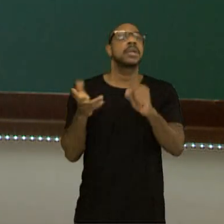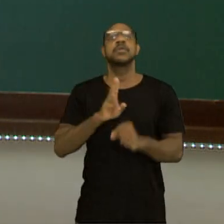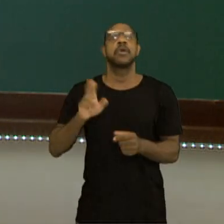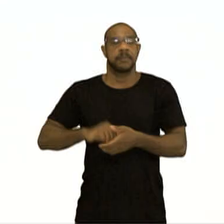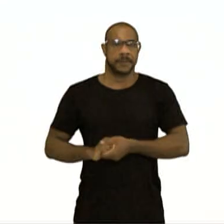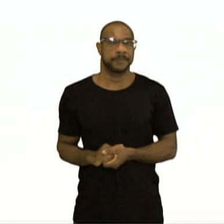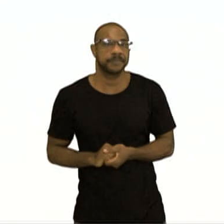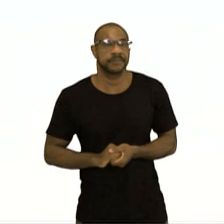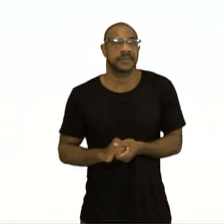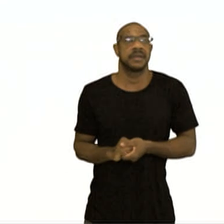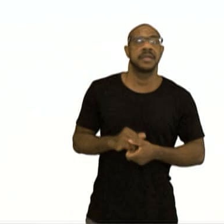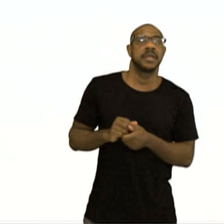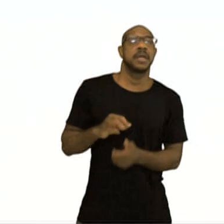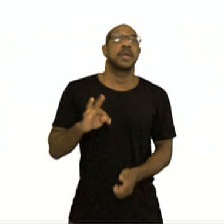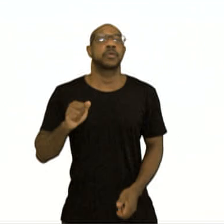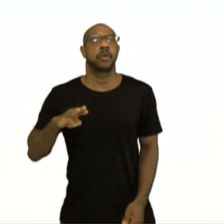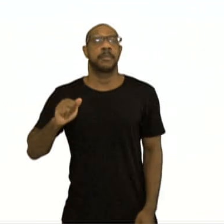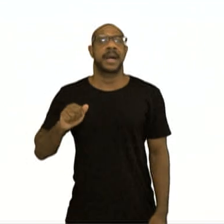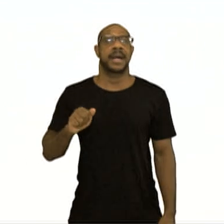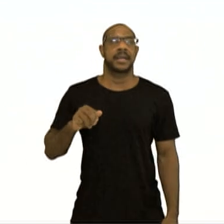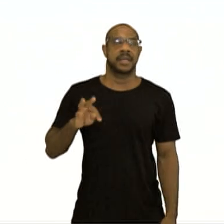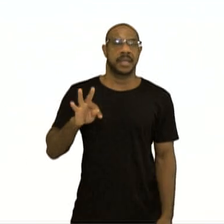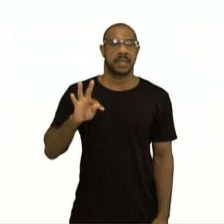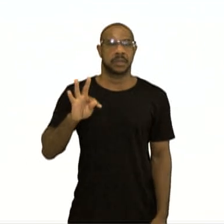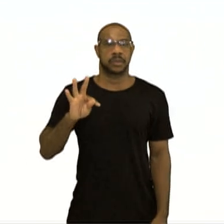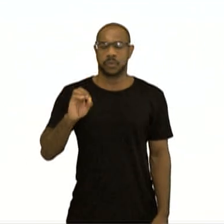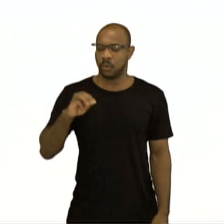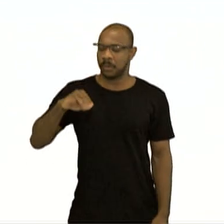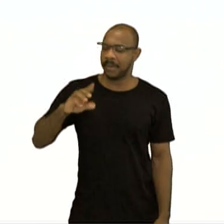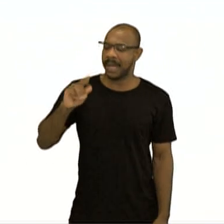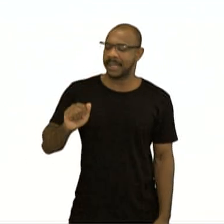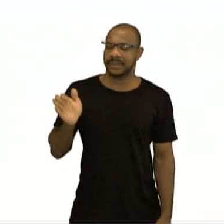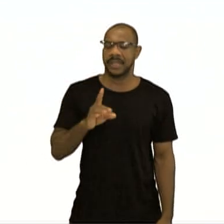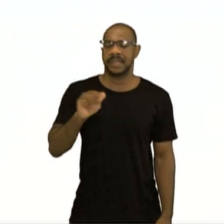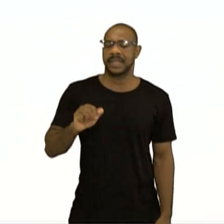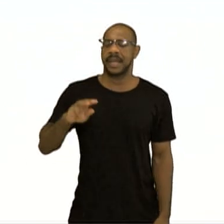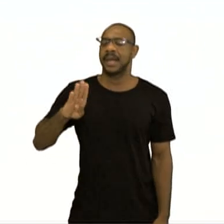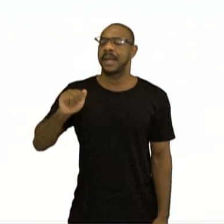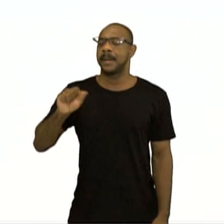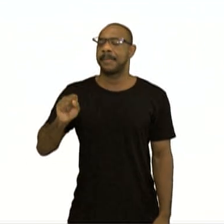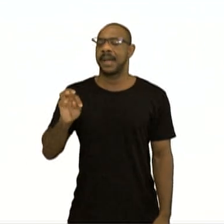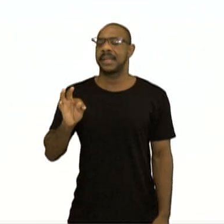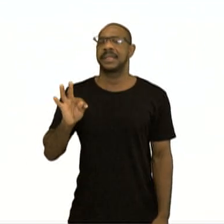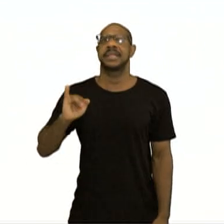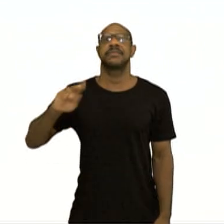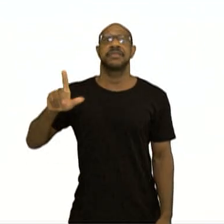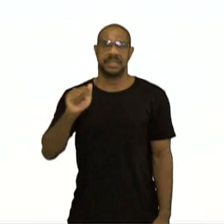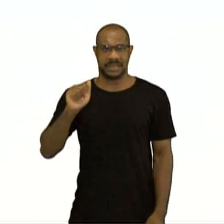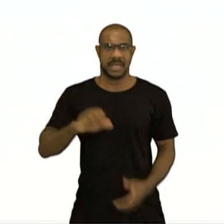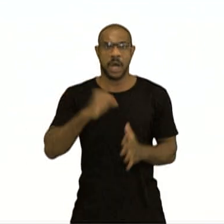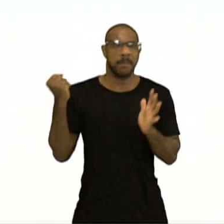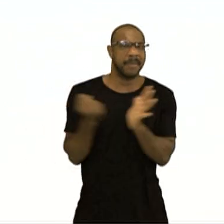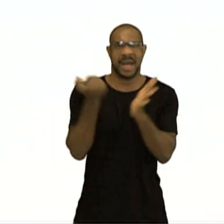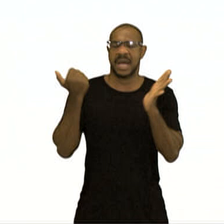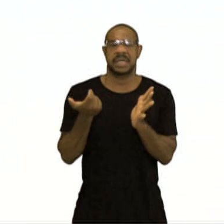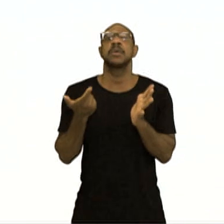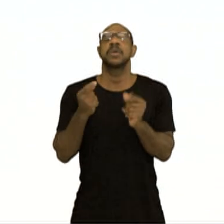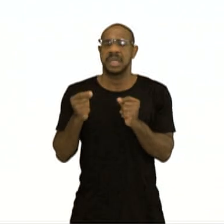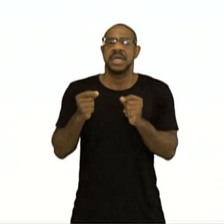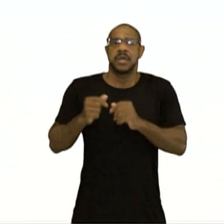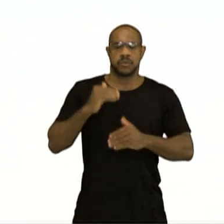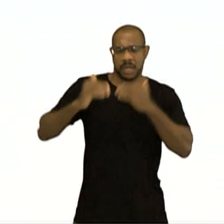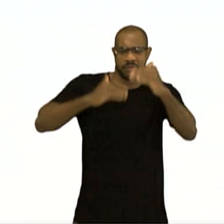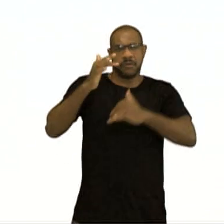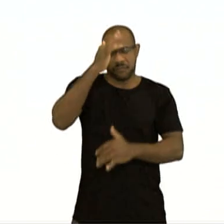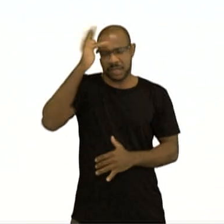Tomada da Bastilha, no dia 14 de julho de 1789. Esse é o marco da Revolução Francesa.